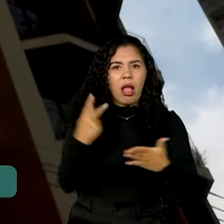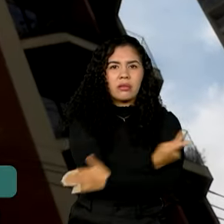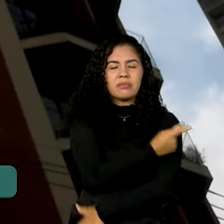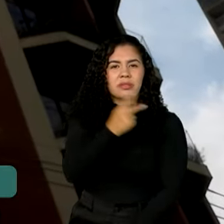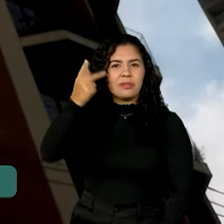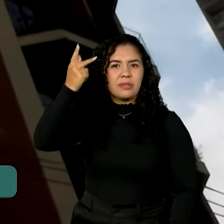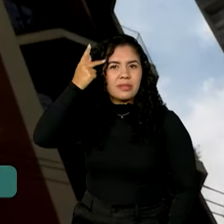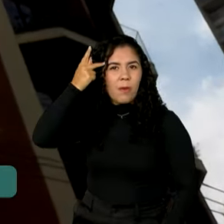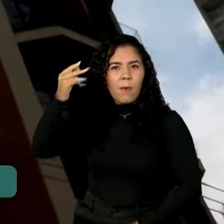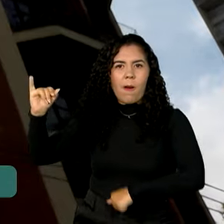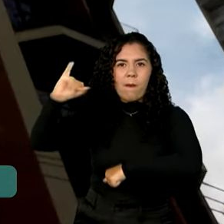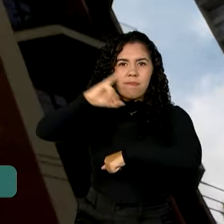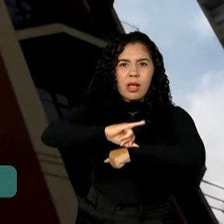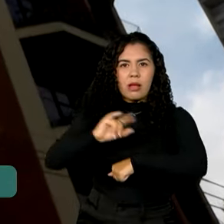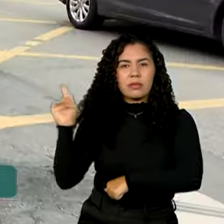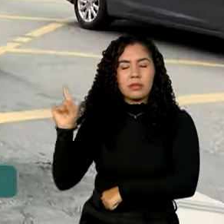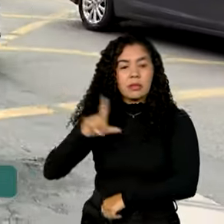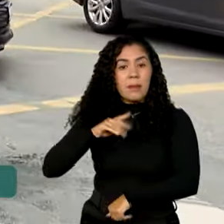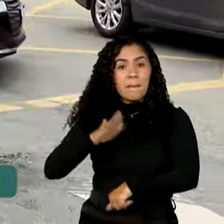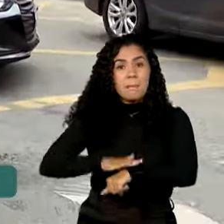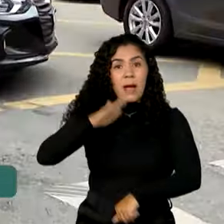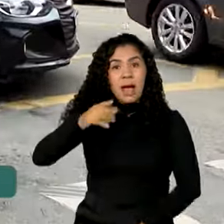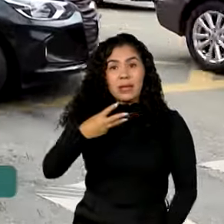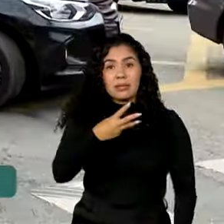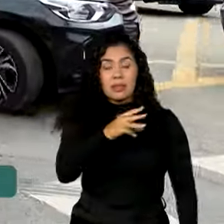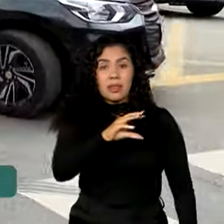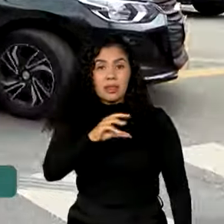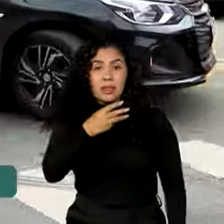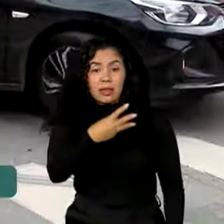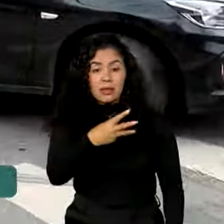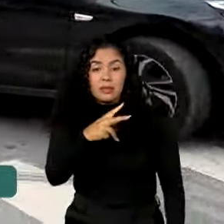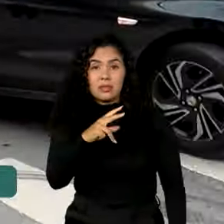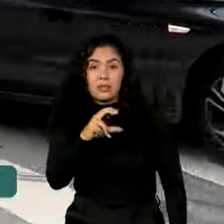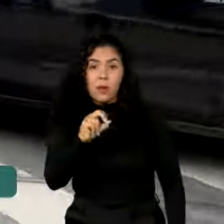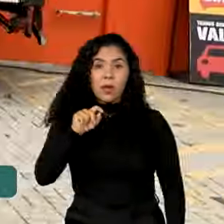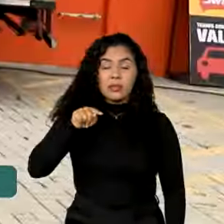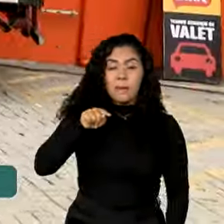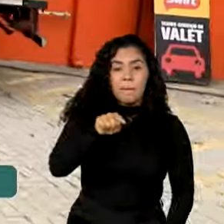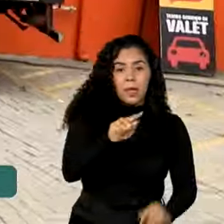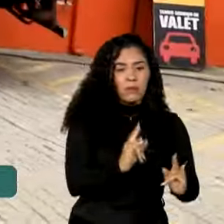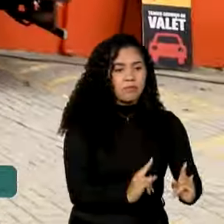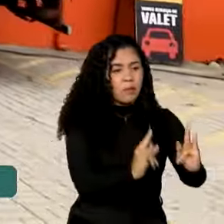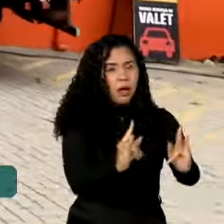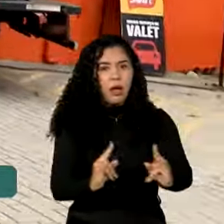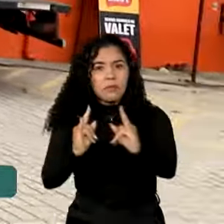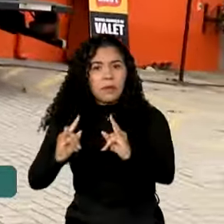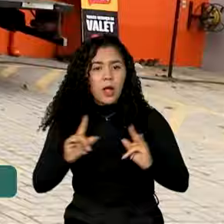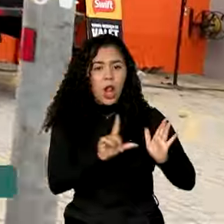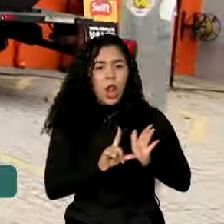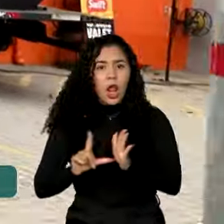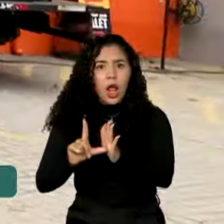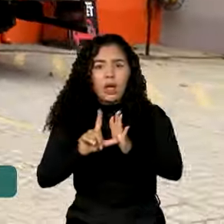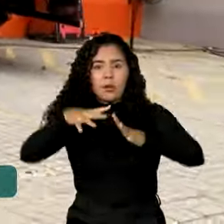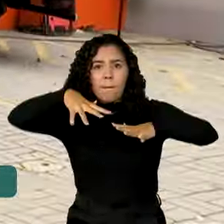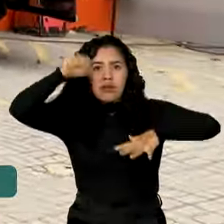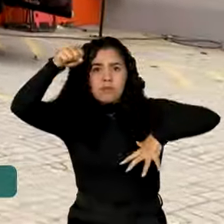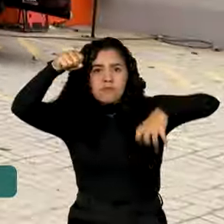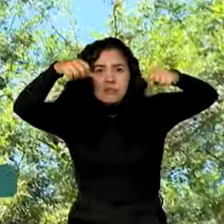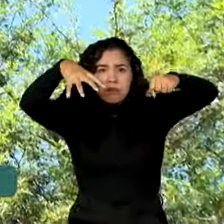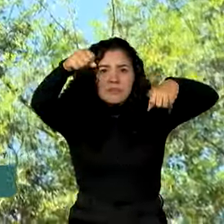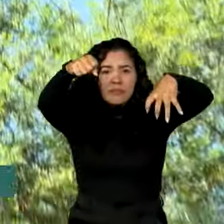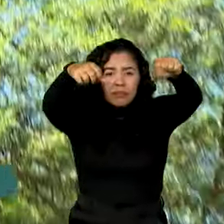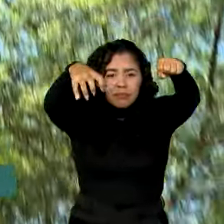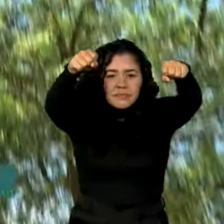Só na capital paulista, mais de 350 mil propriedades ficaram sem energia nesta